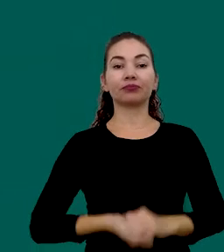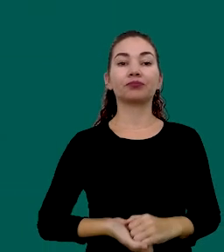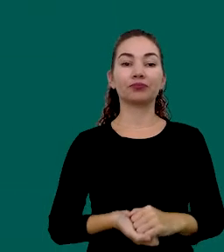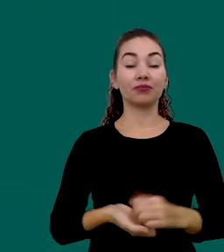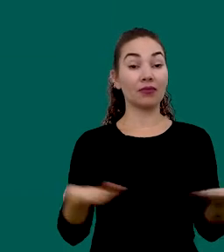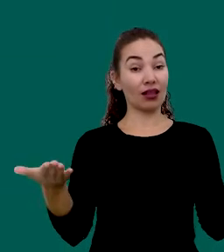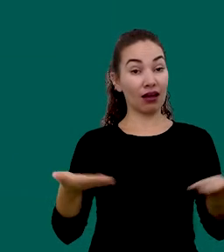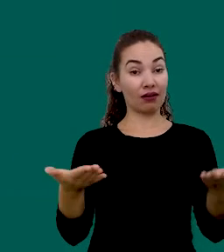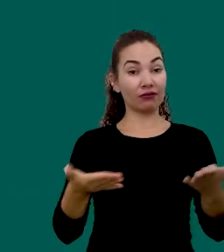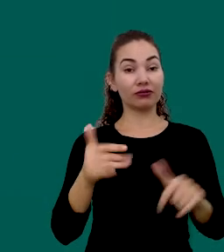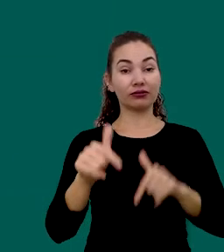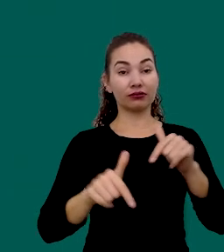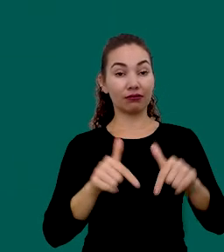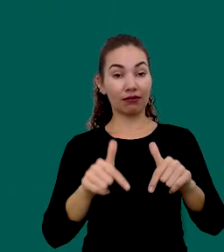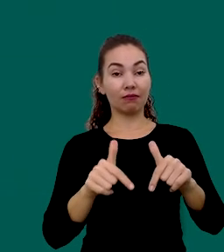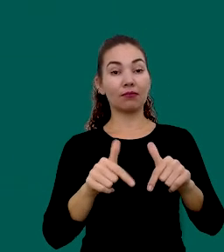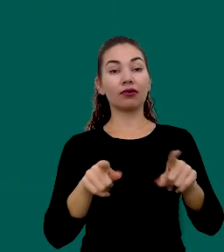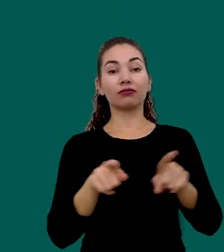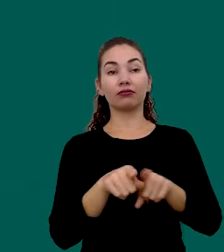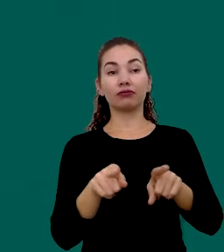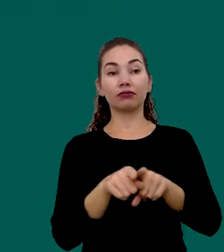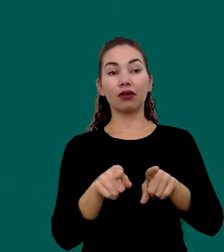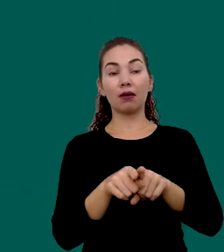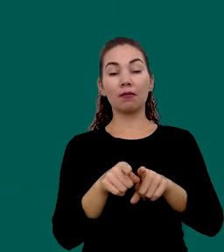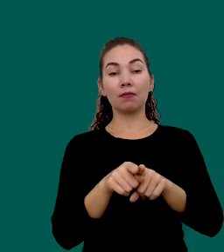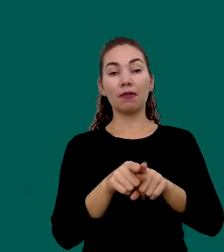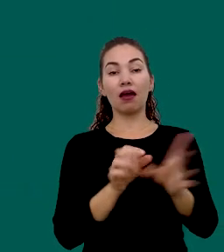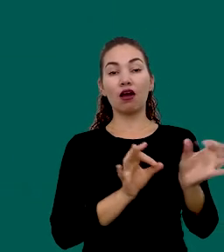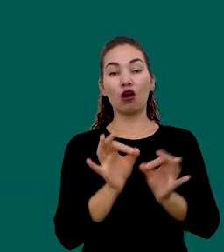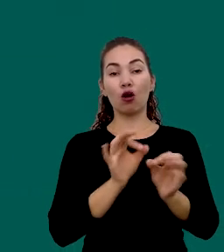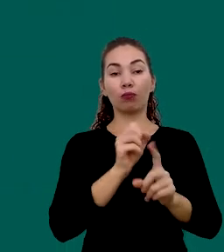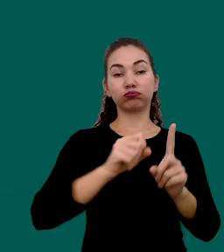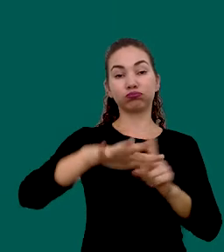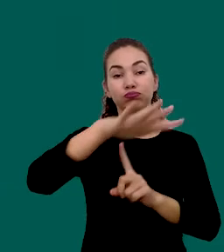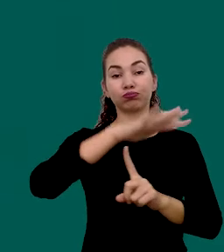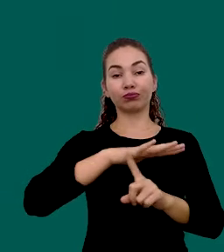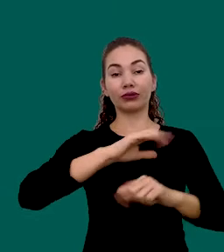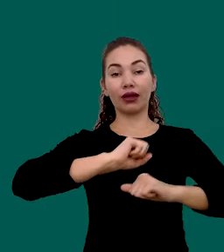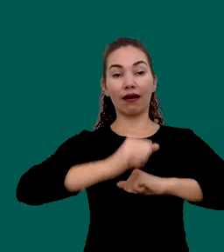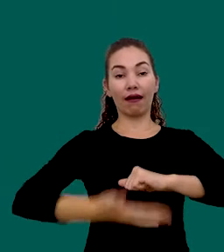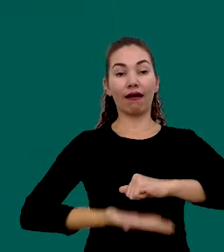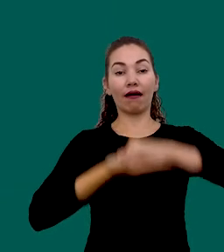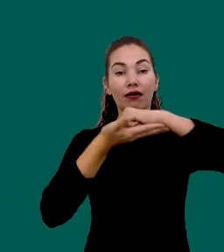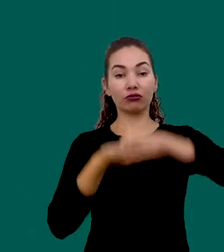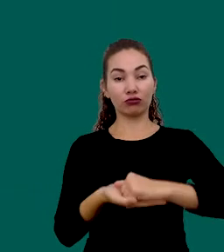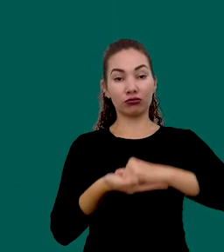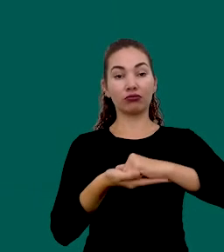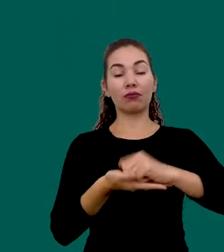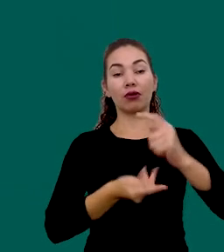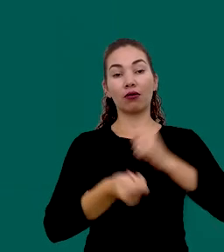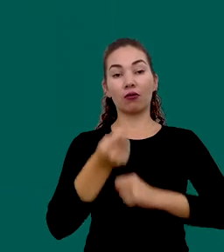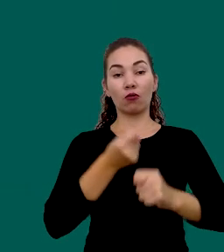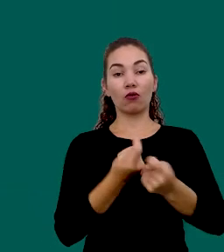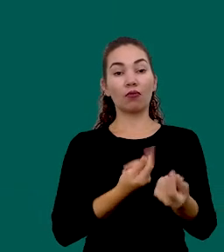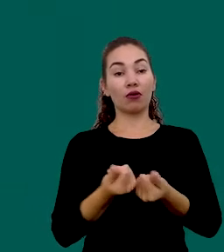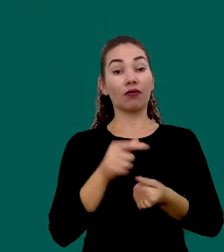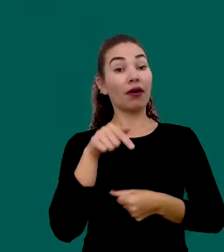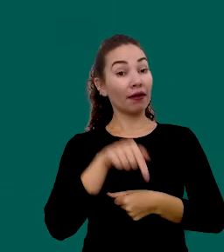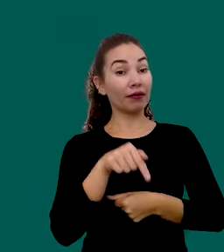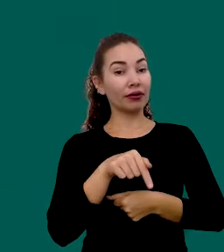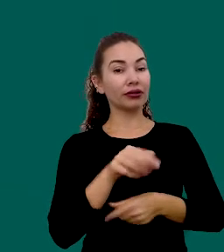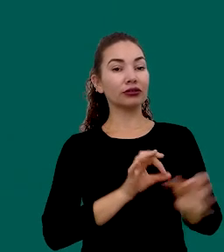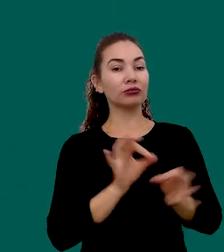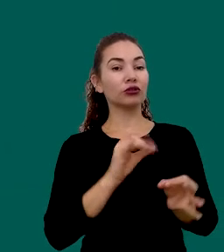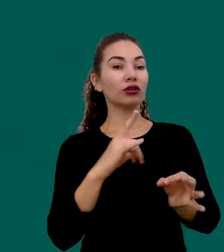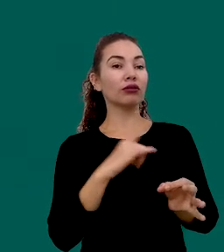atualmente Eu participo de um projeto social Na casa Que é o projeto de sustentabilidade econômica E financeira E nesse projeto